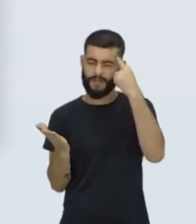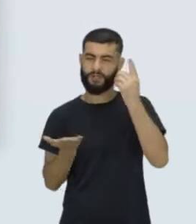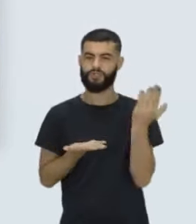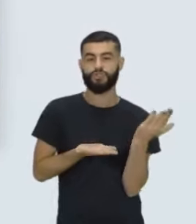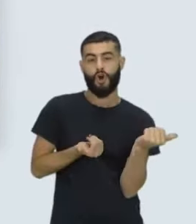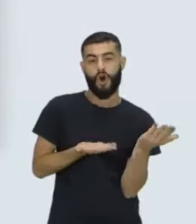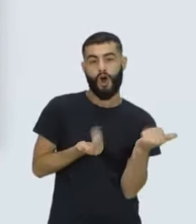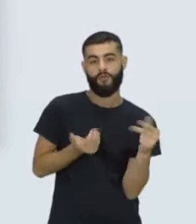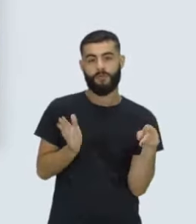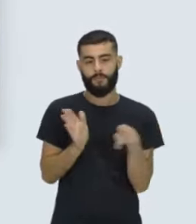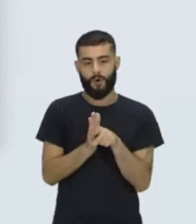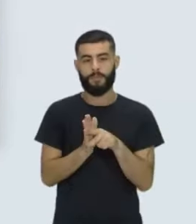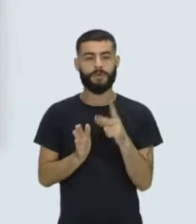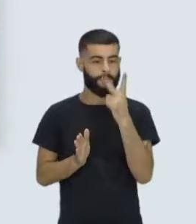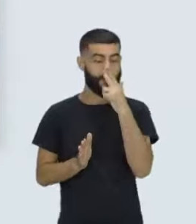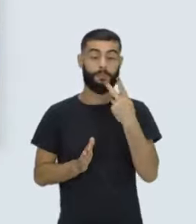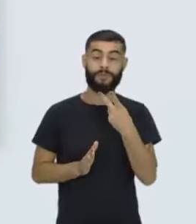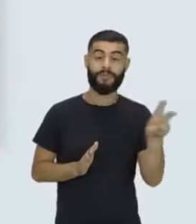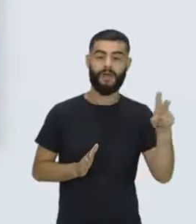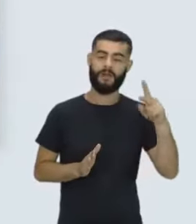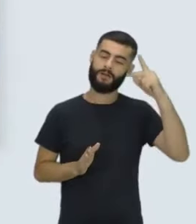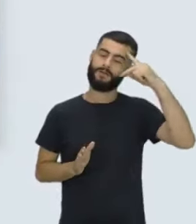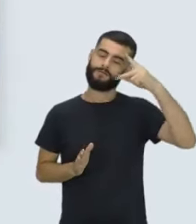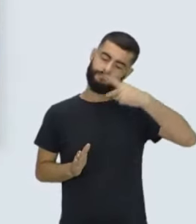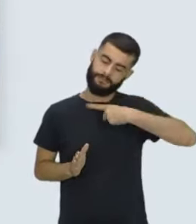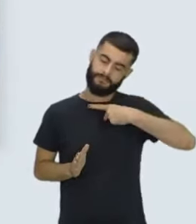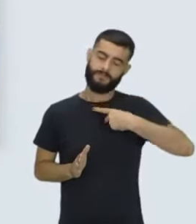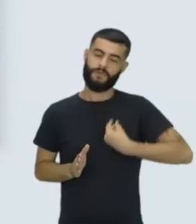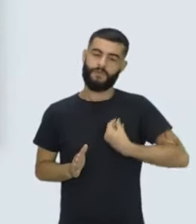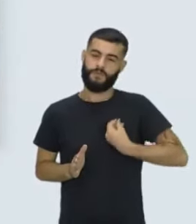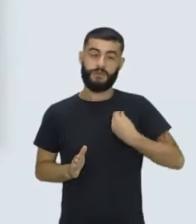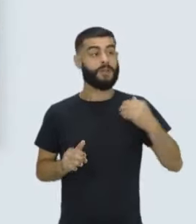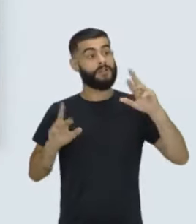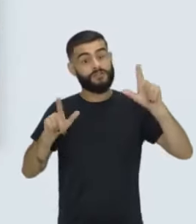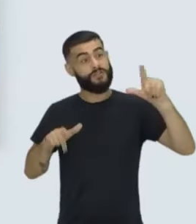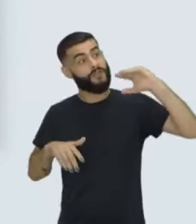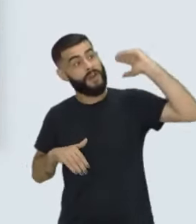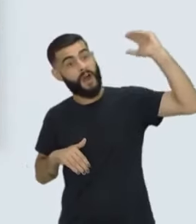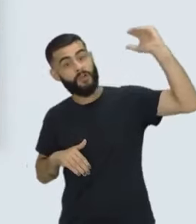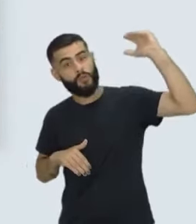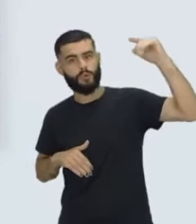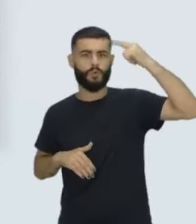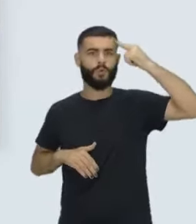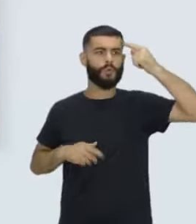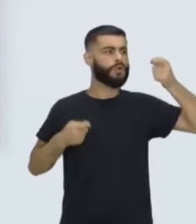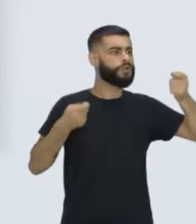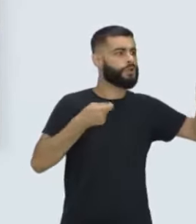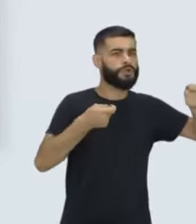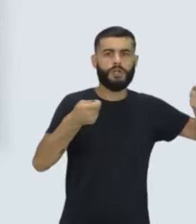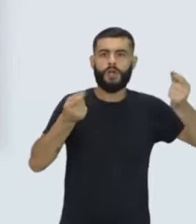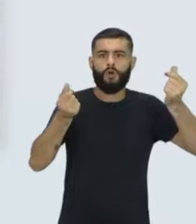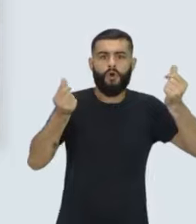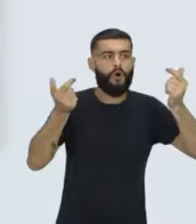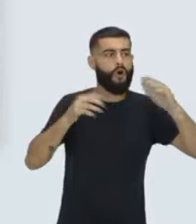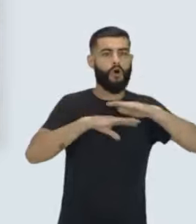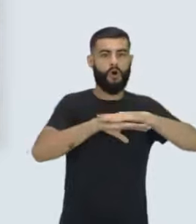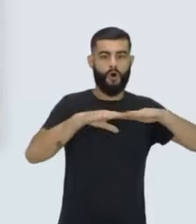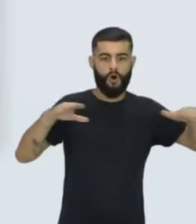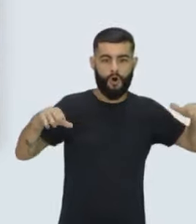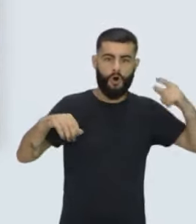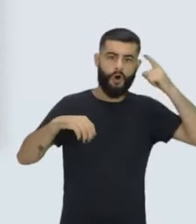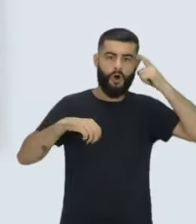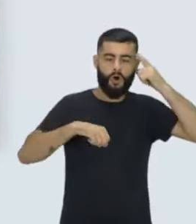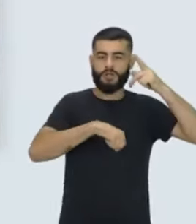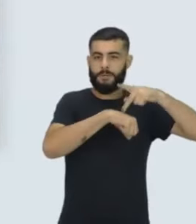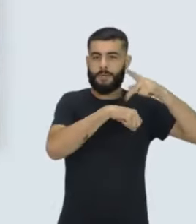mais fechado, mais previsível dos adultos, que só falam de negócios, de mineração, etc, etc.